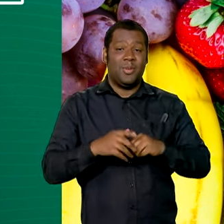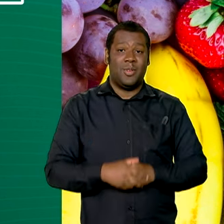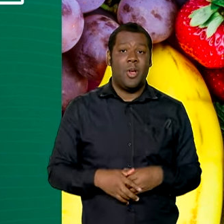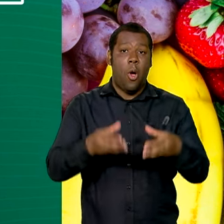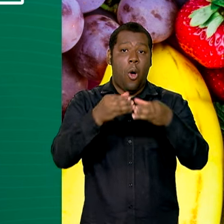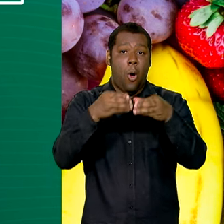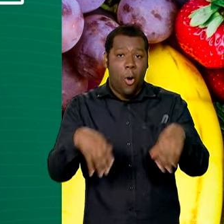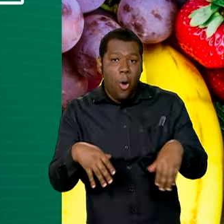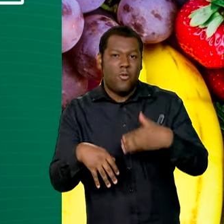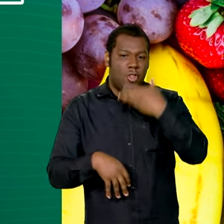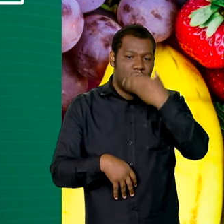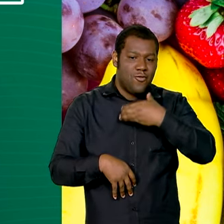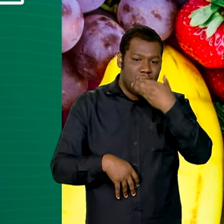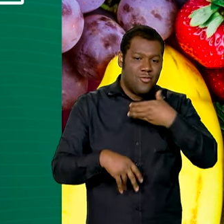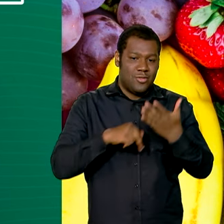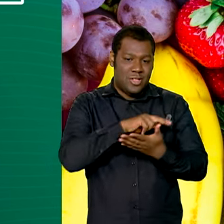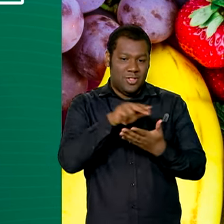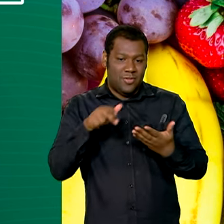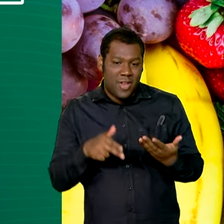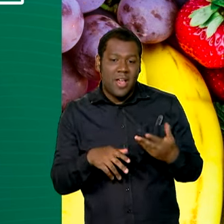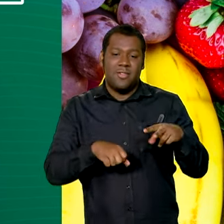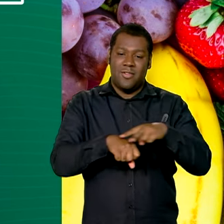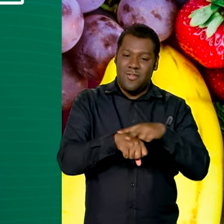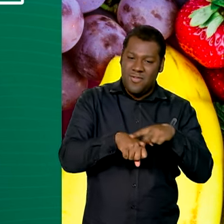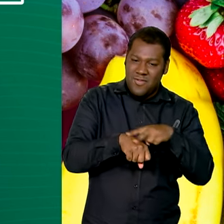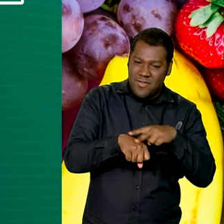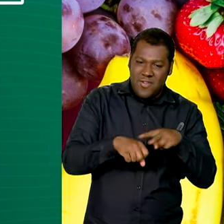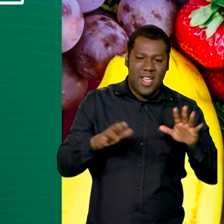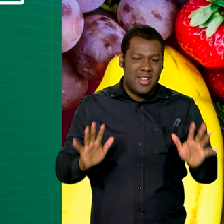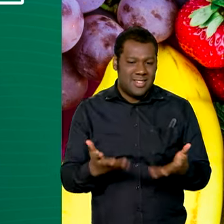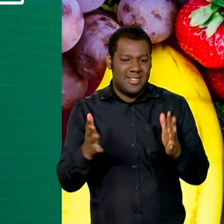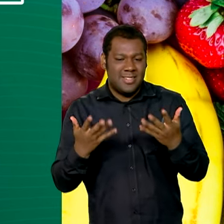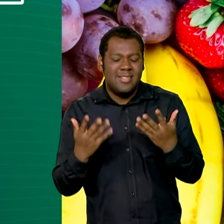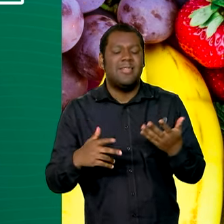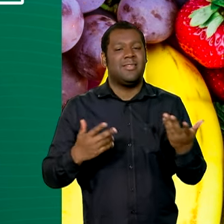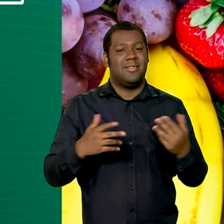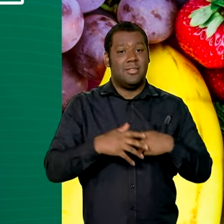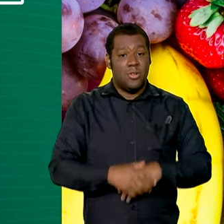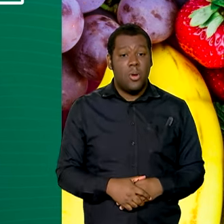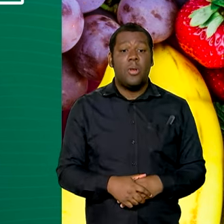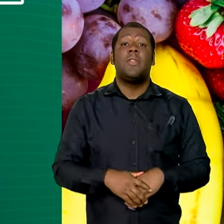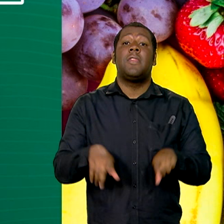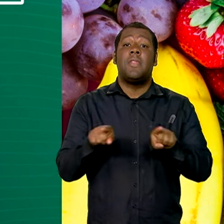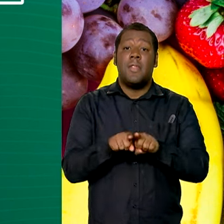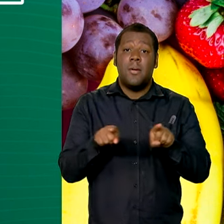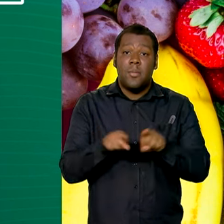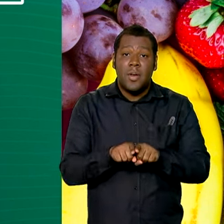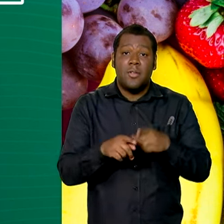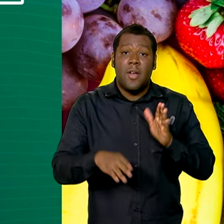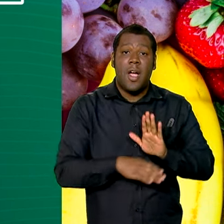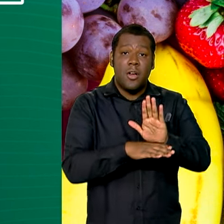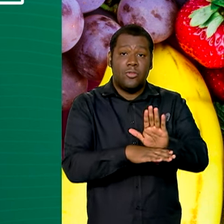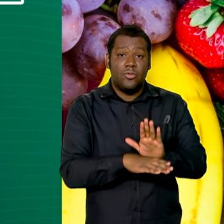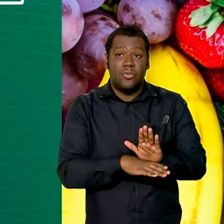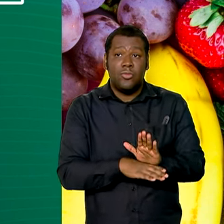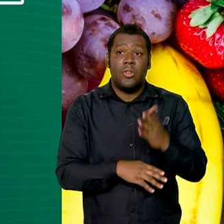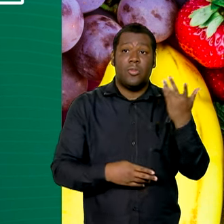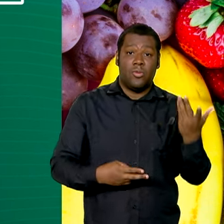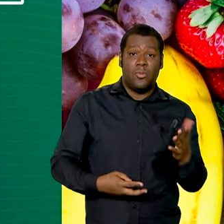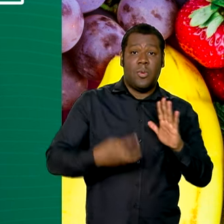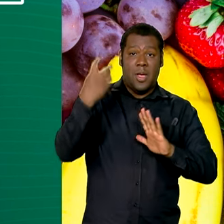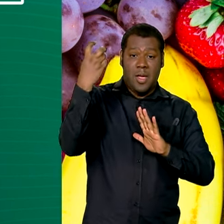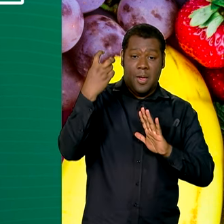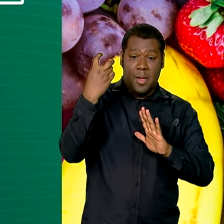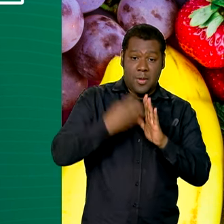os ovos, frutas, legumes, verduras e vegetais. O projeto também reduz em 60% a alíquota de alguns